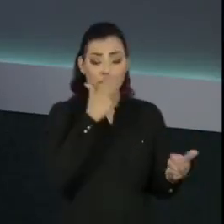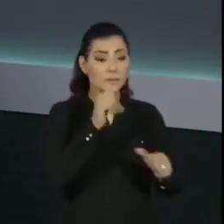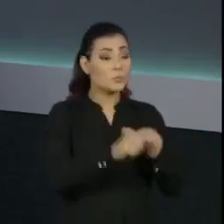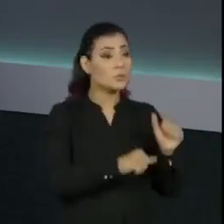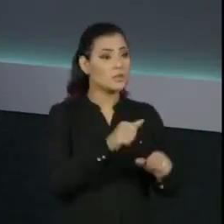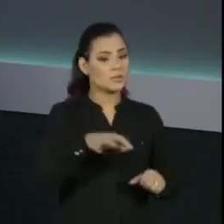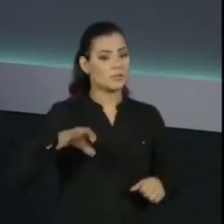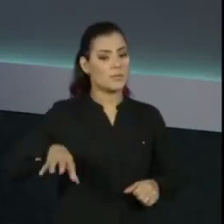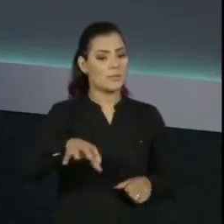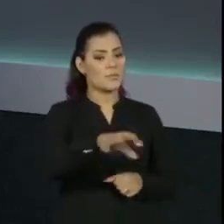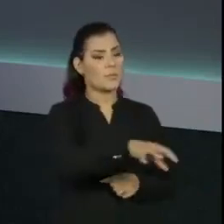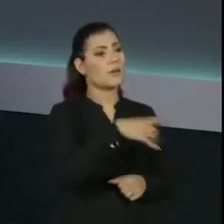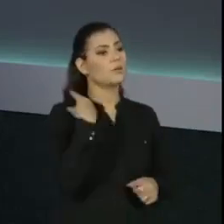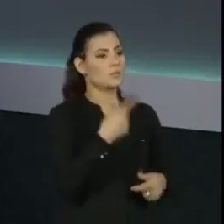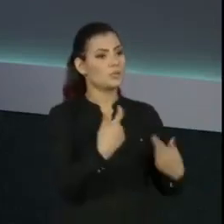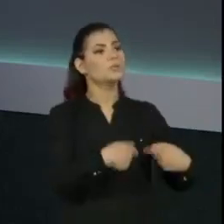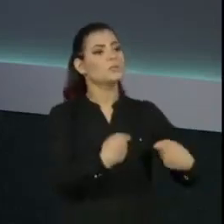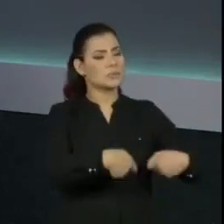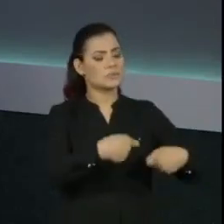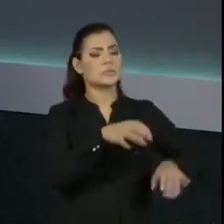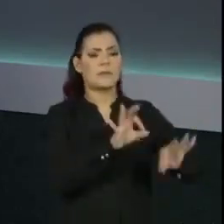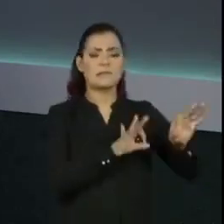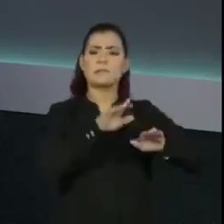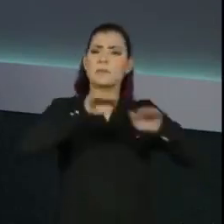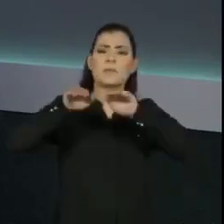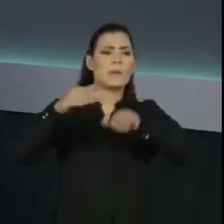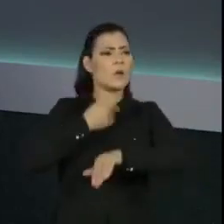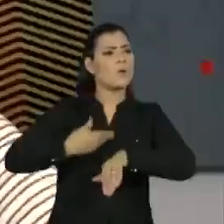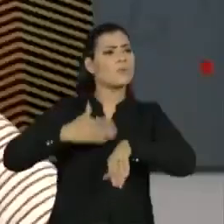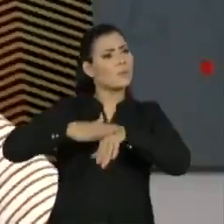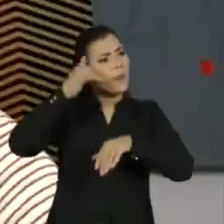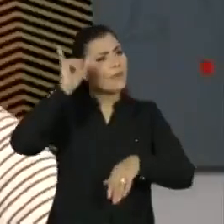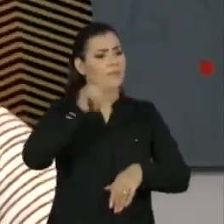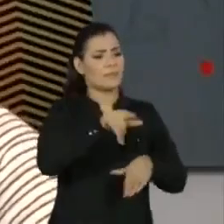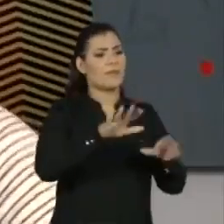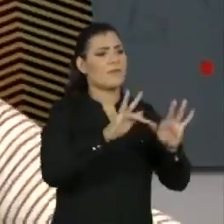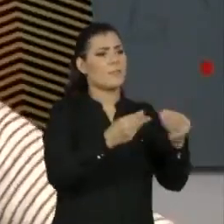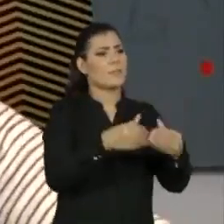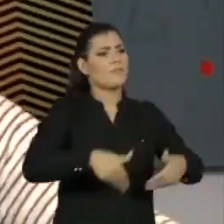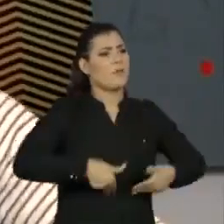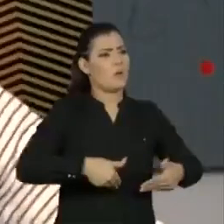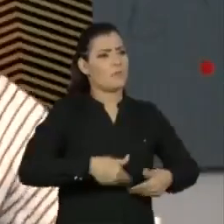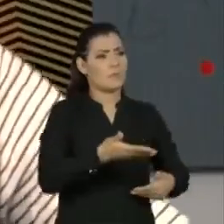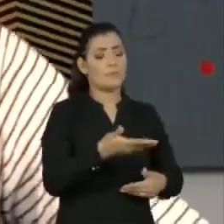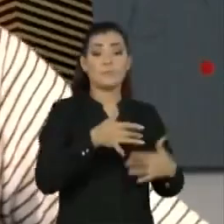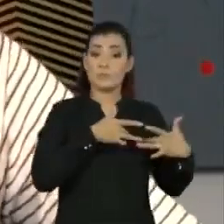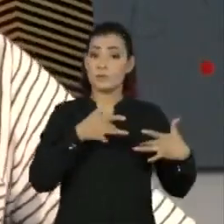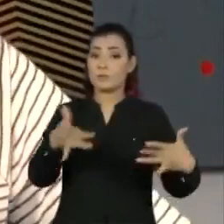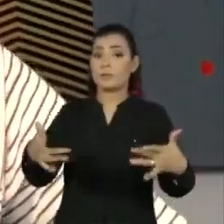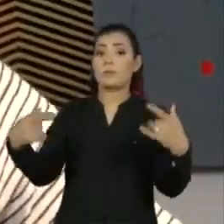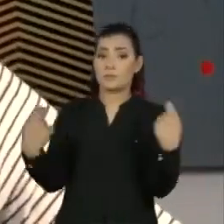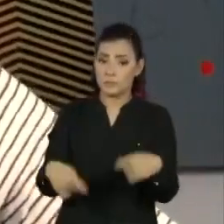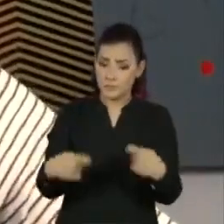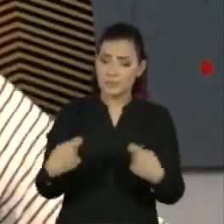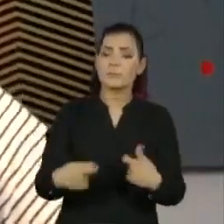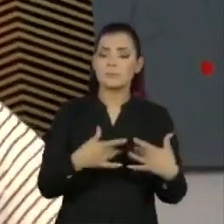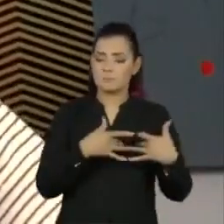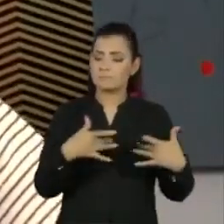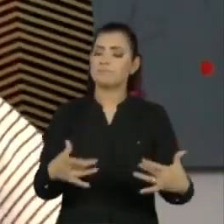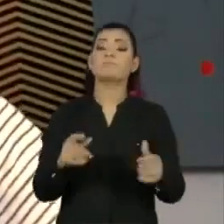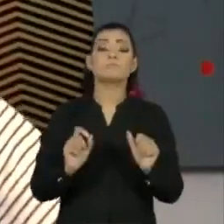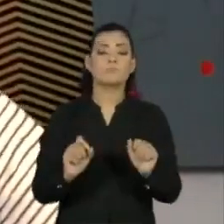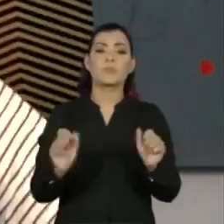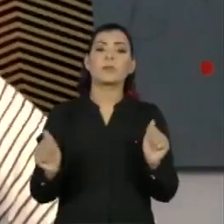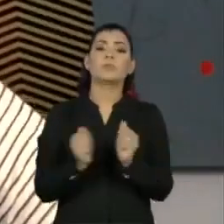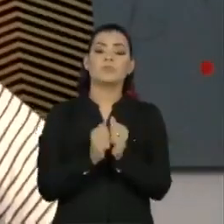estrutural que realmente a gente precisa promover para que essas famílias não passem fome? Essa solidariedade precisa vir com